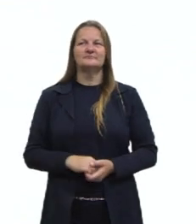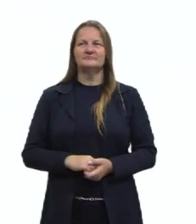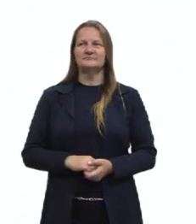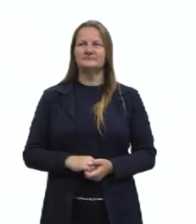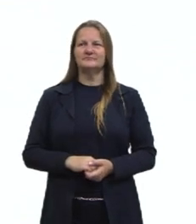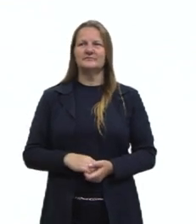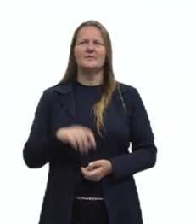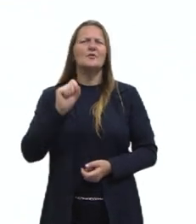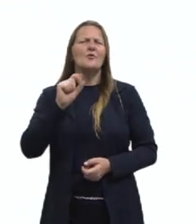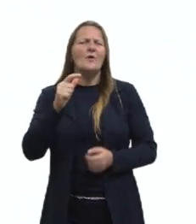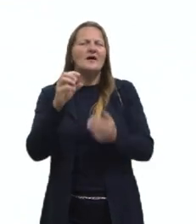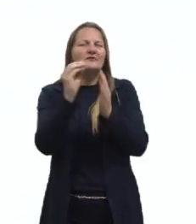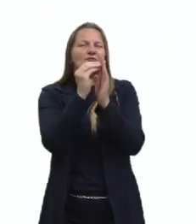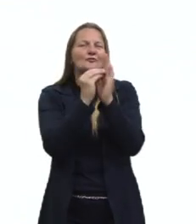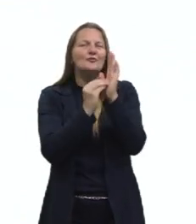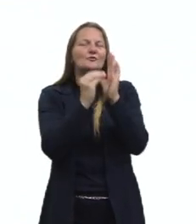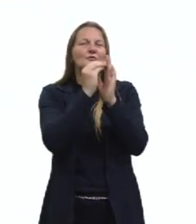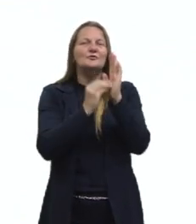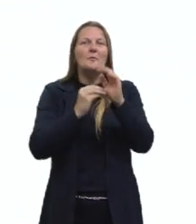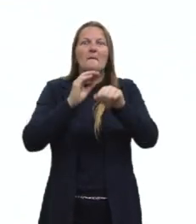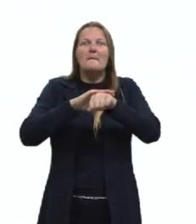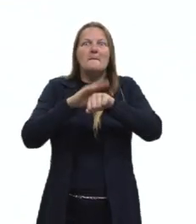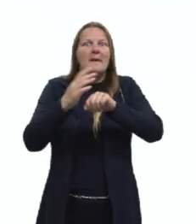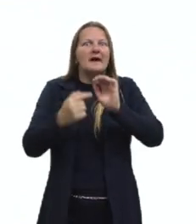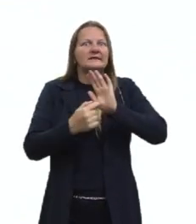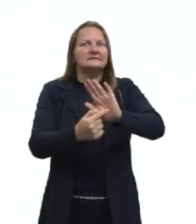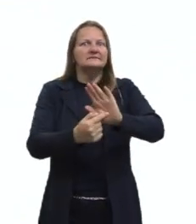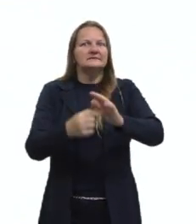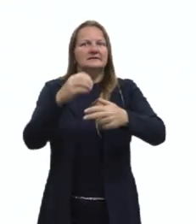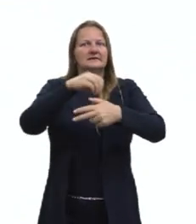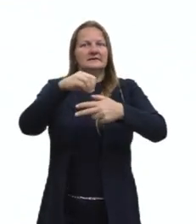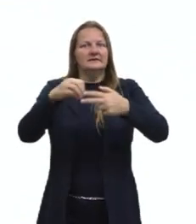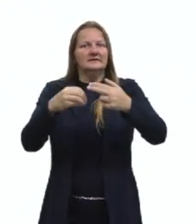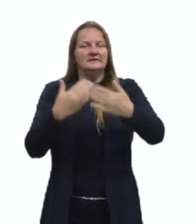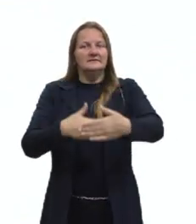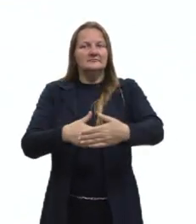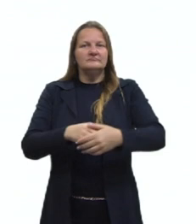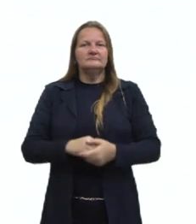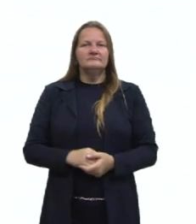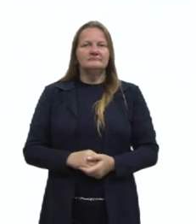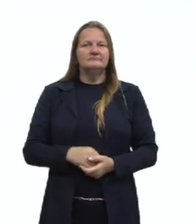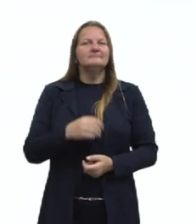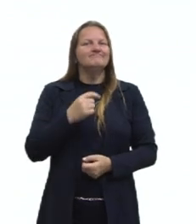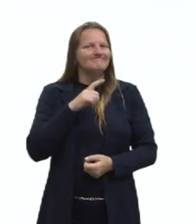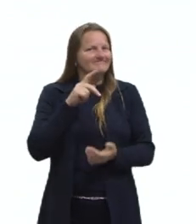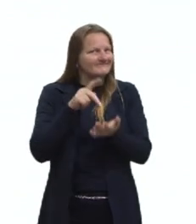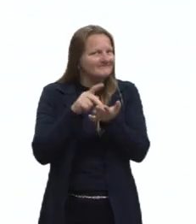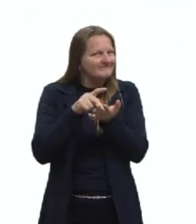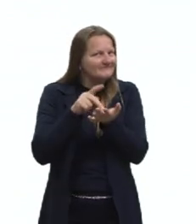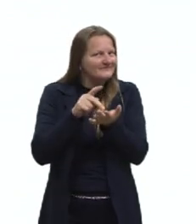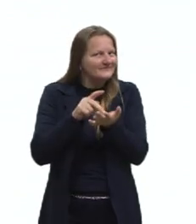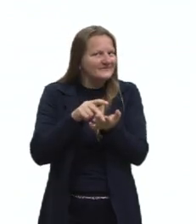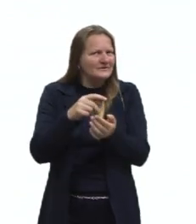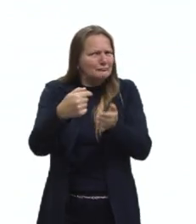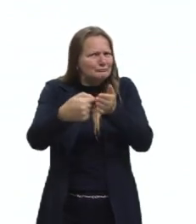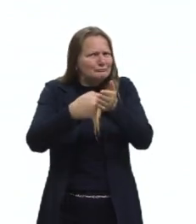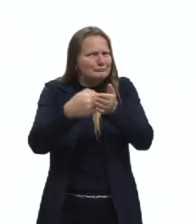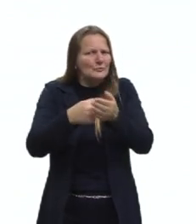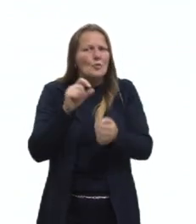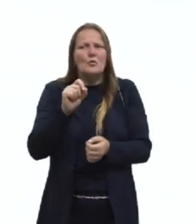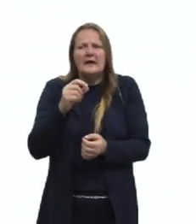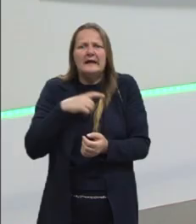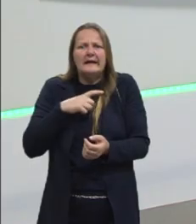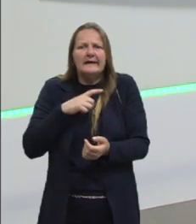Quais os conteúdos que mais aparecem no Enem? Gente, vamos ser sinceros, quem nunca se perguntou isso, né?